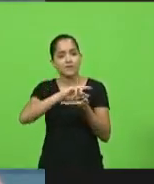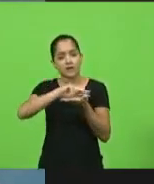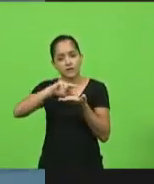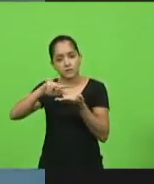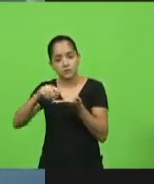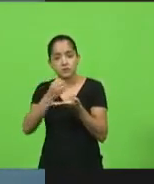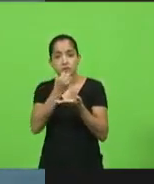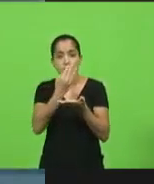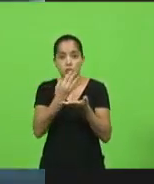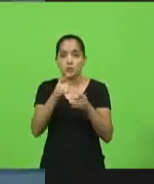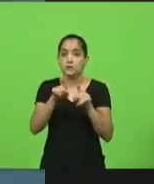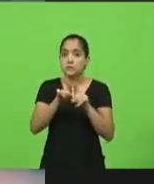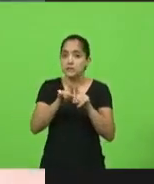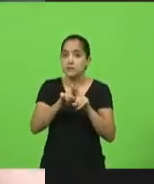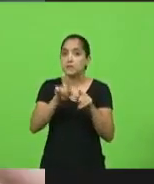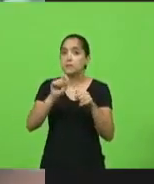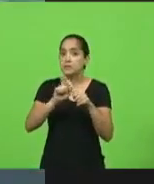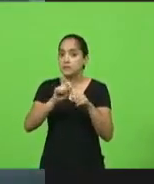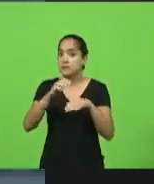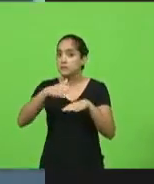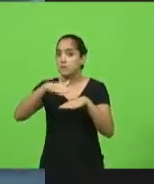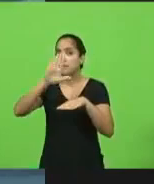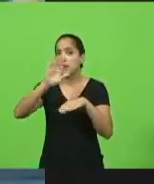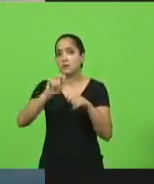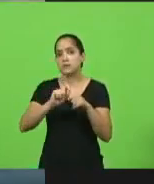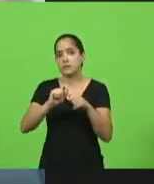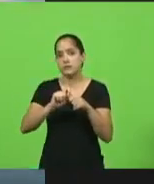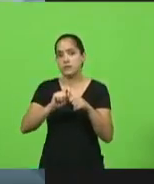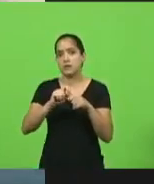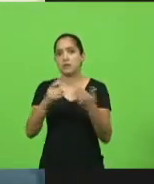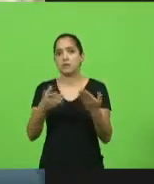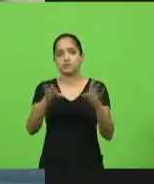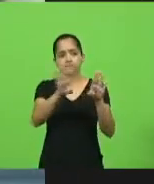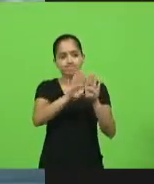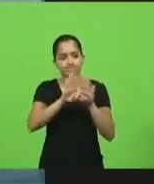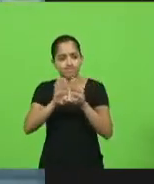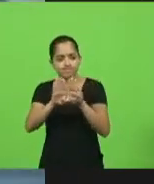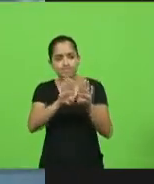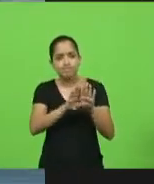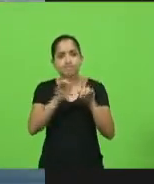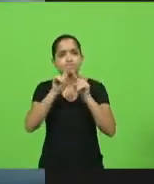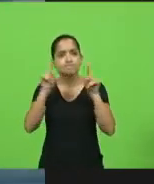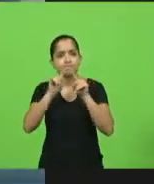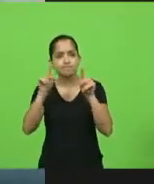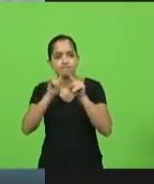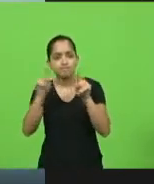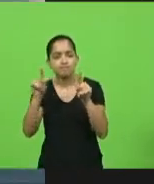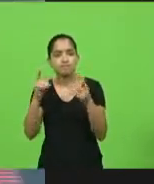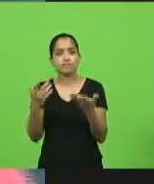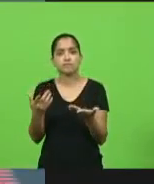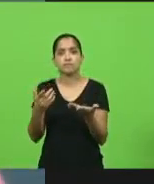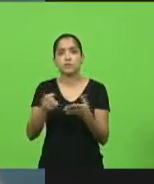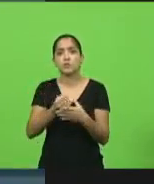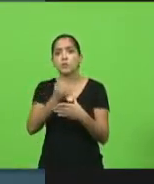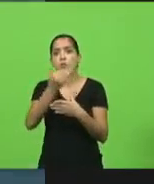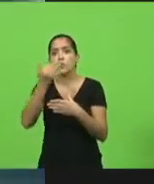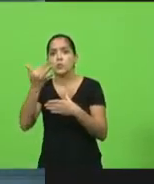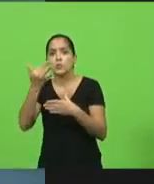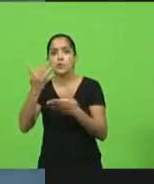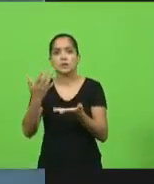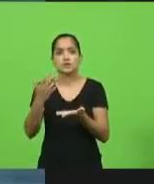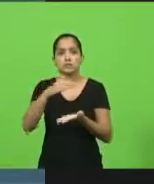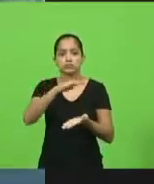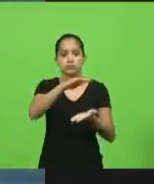tem que ser feita. O nosso descontentamento com o lockdown, o nosso reclame com relação ao número de minutos de vacinas,